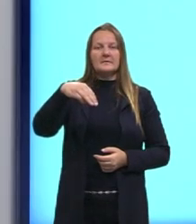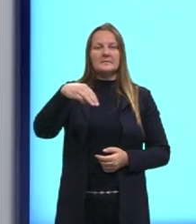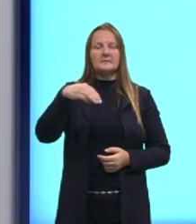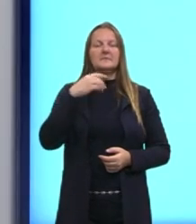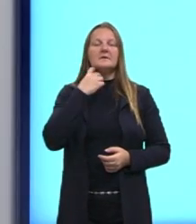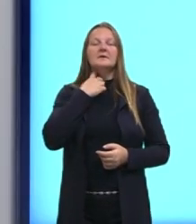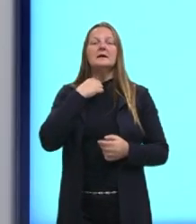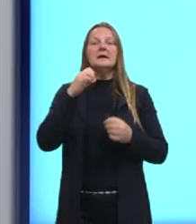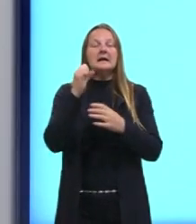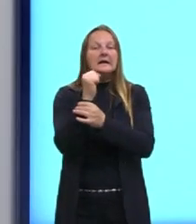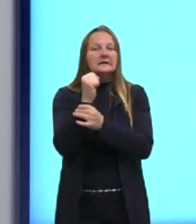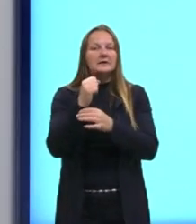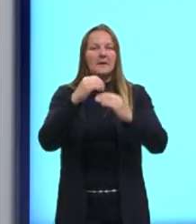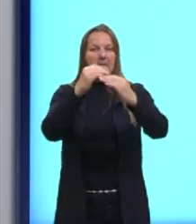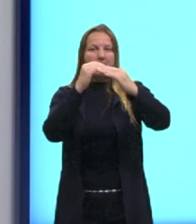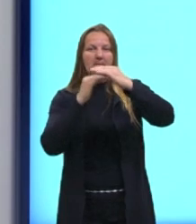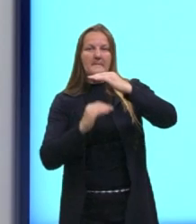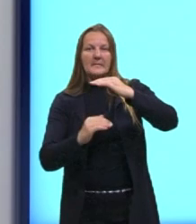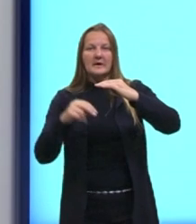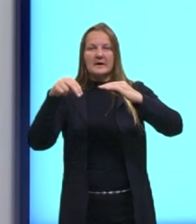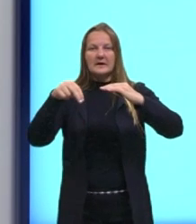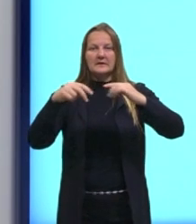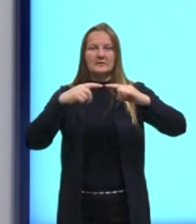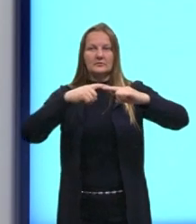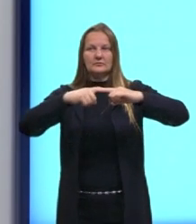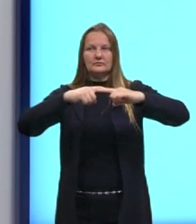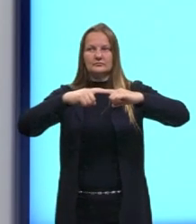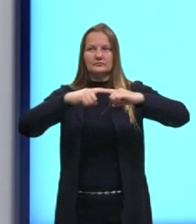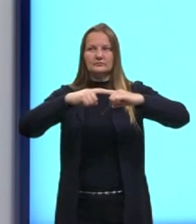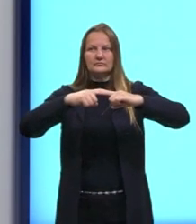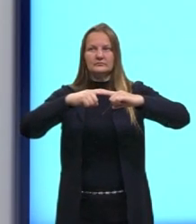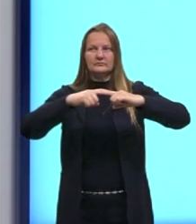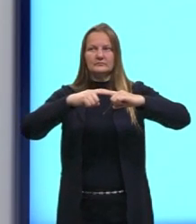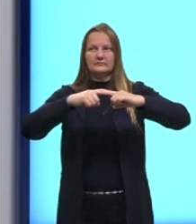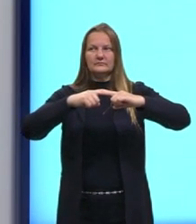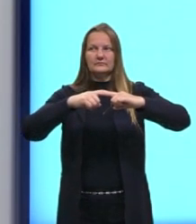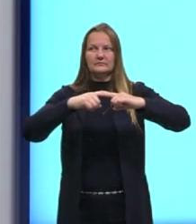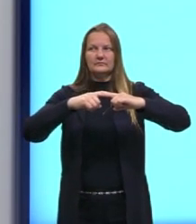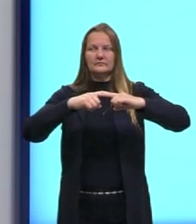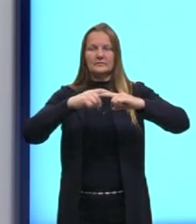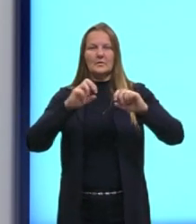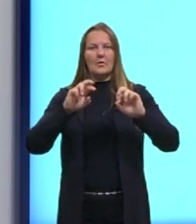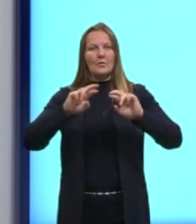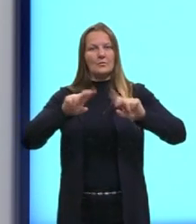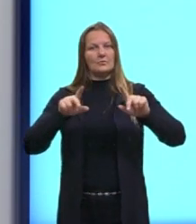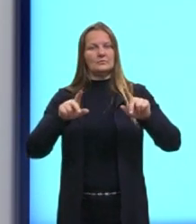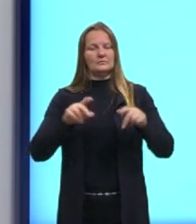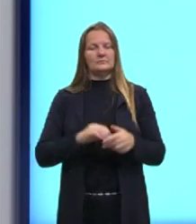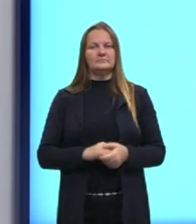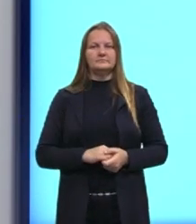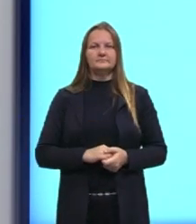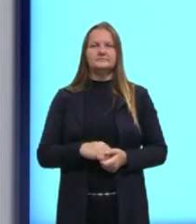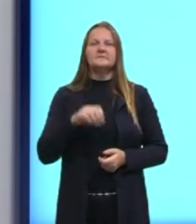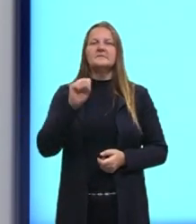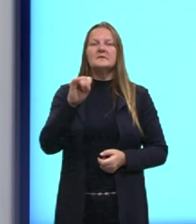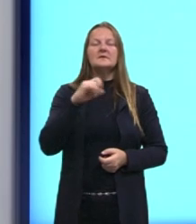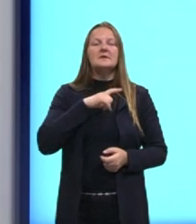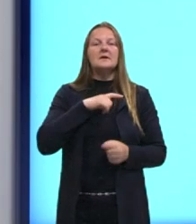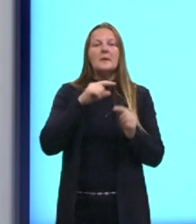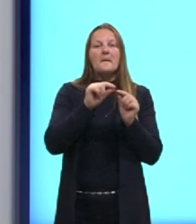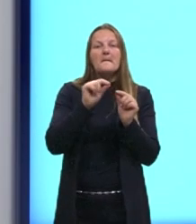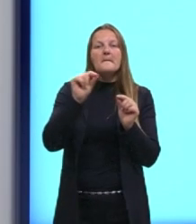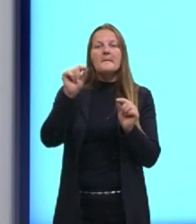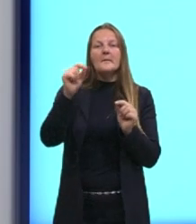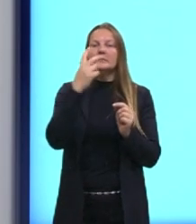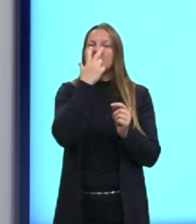paralelas, o N nos garante se elas são iguais ou distintas, tá? Se elas possuírem, então,